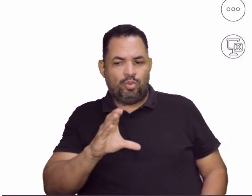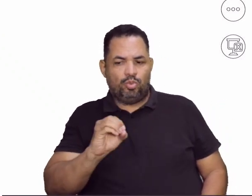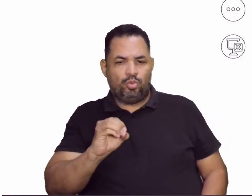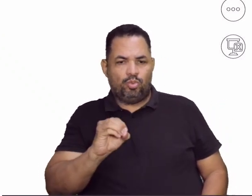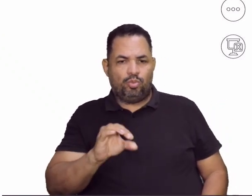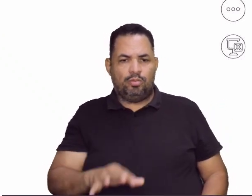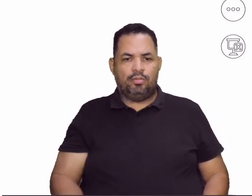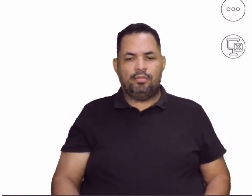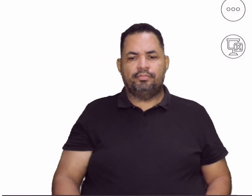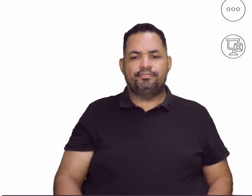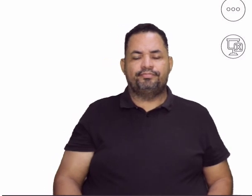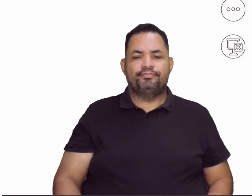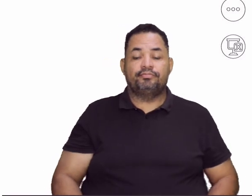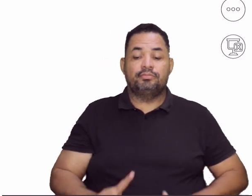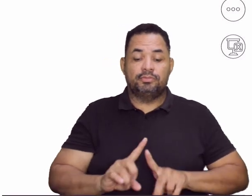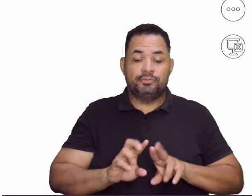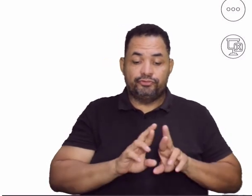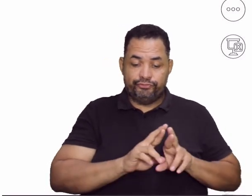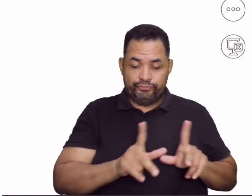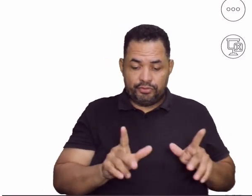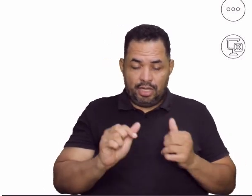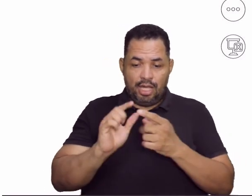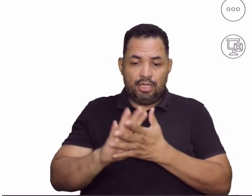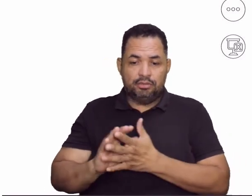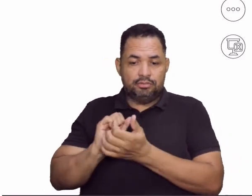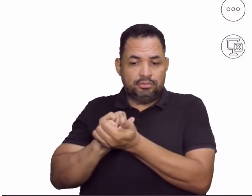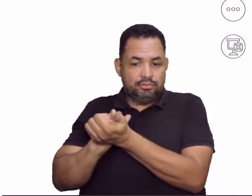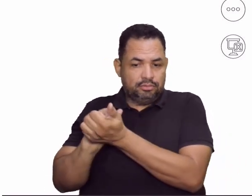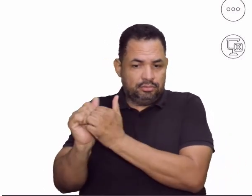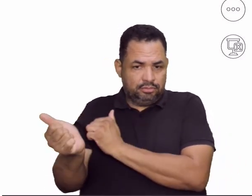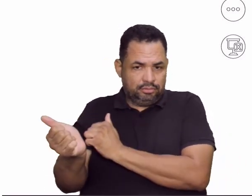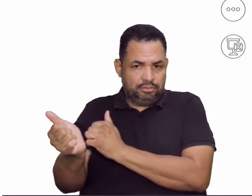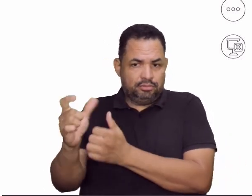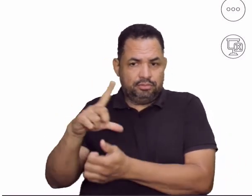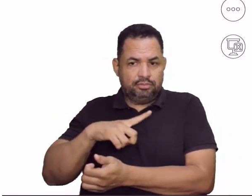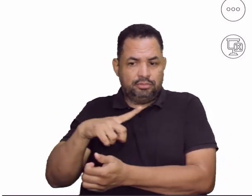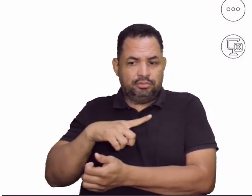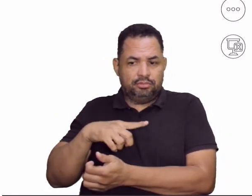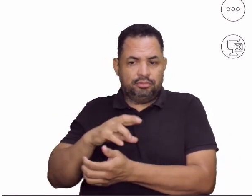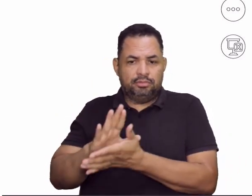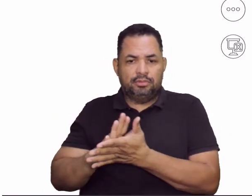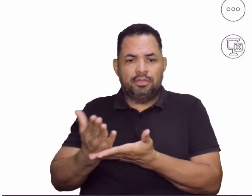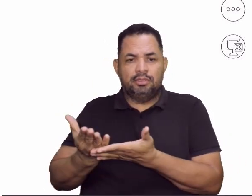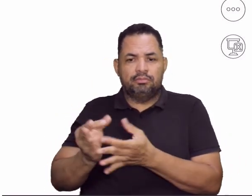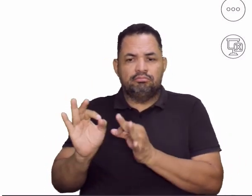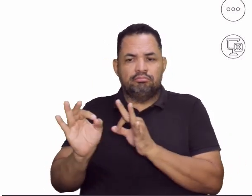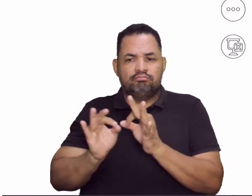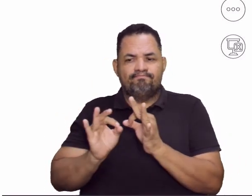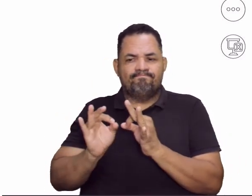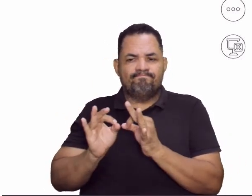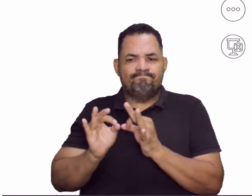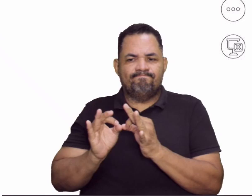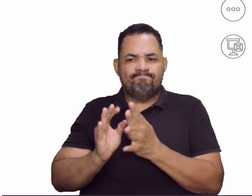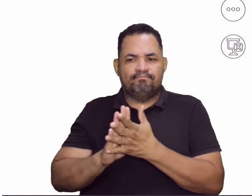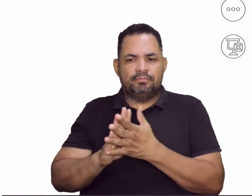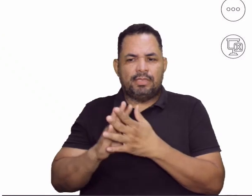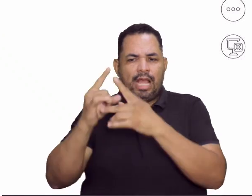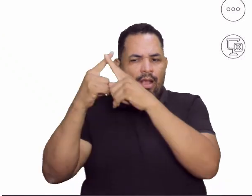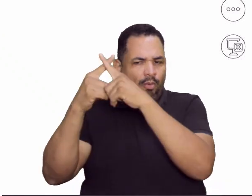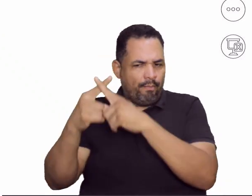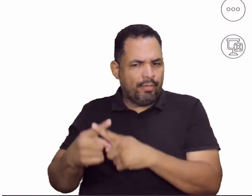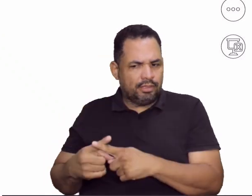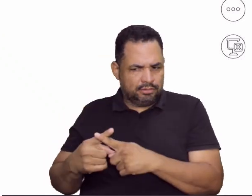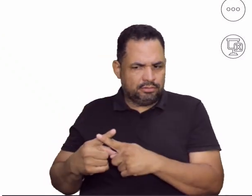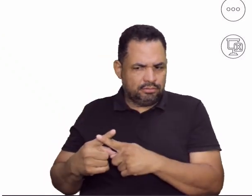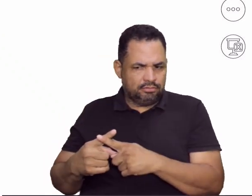Muito bem! Enquanto os esportes, eles têm aí uma abordagem mais competitiva.